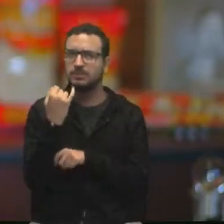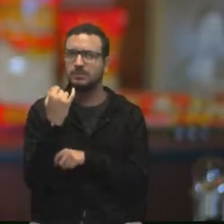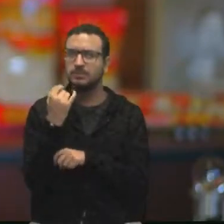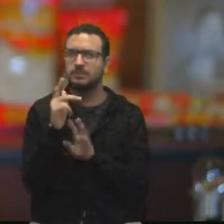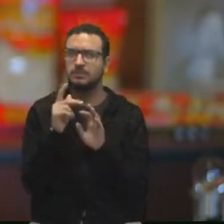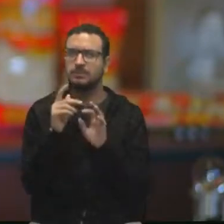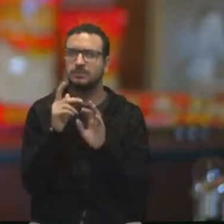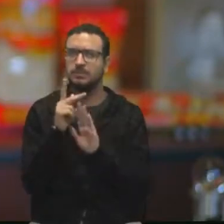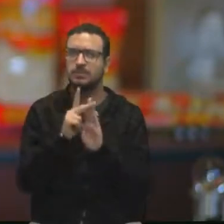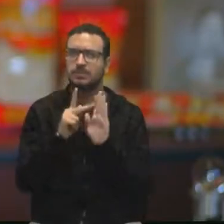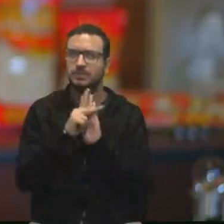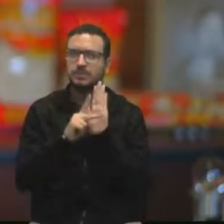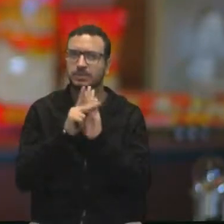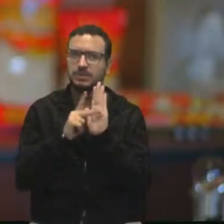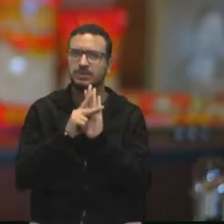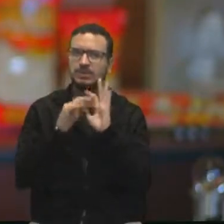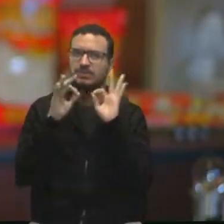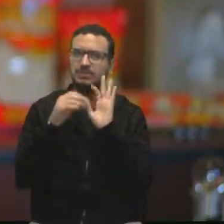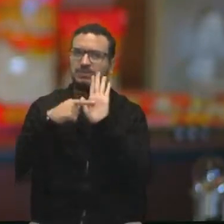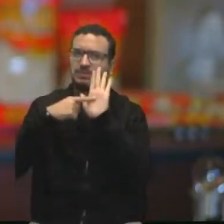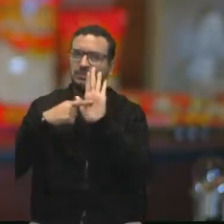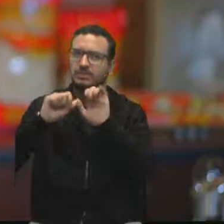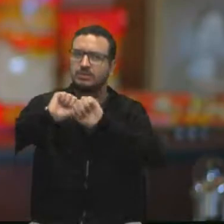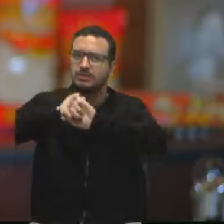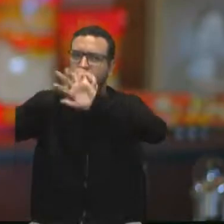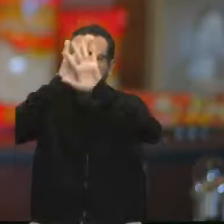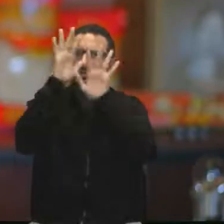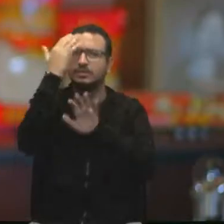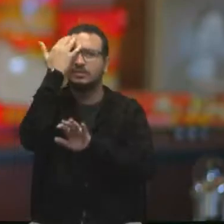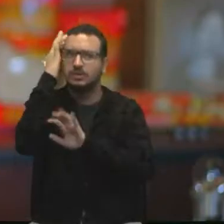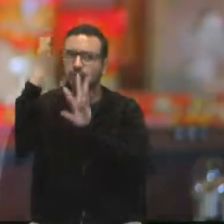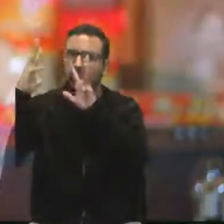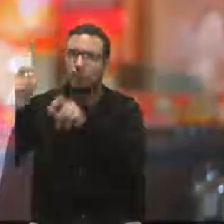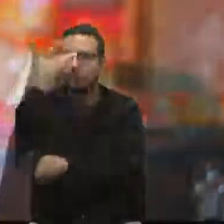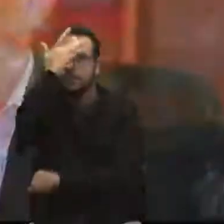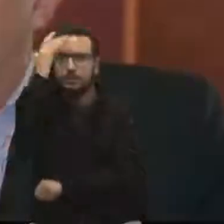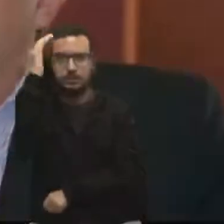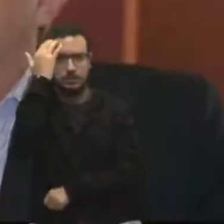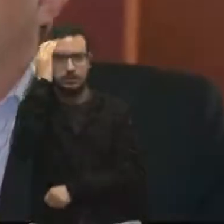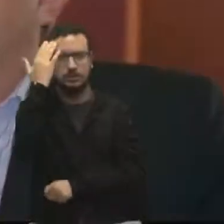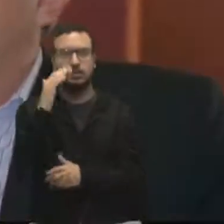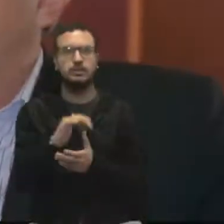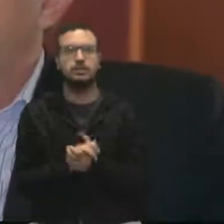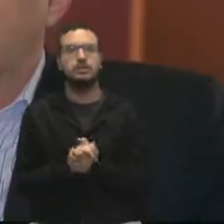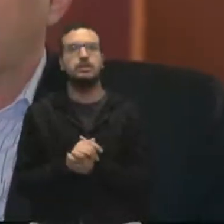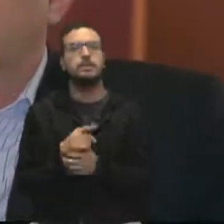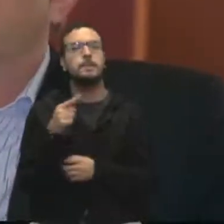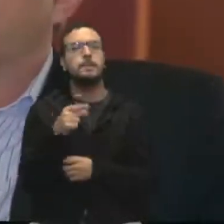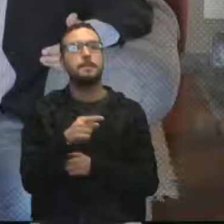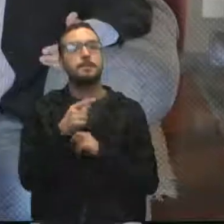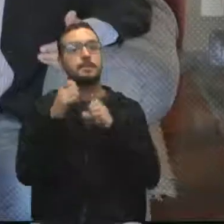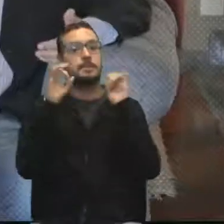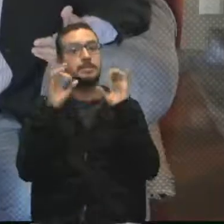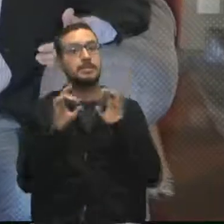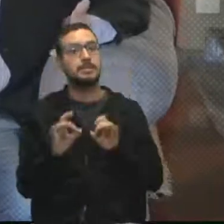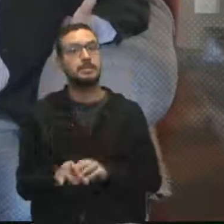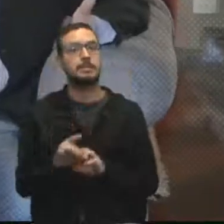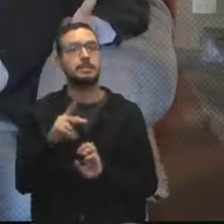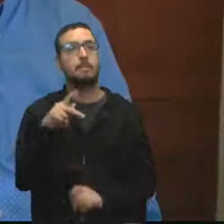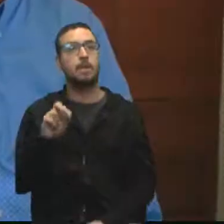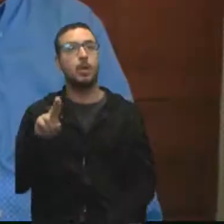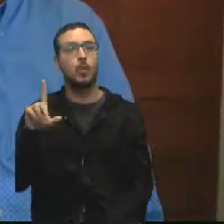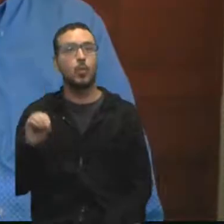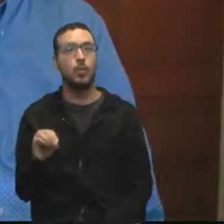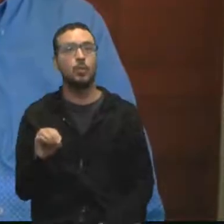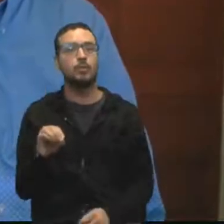transparente e de fácil entendimento para todos os nossos colaboradores. Para o especialista em gestão de projetos, Paulo Omey,